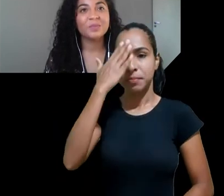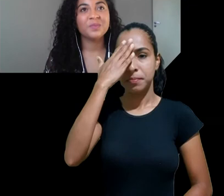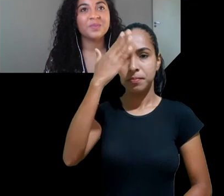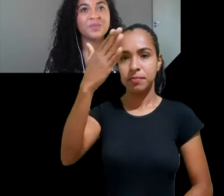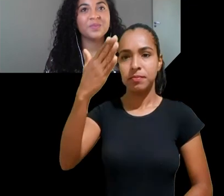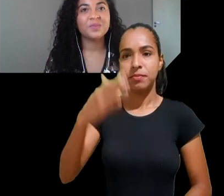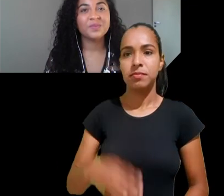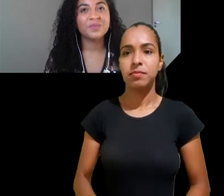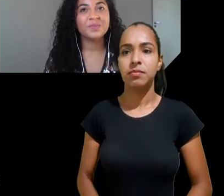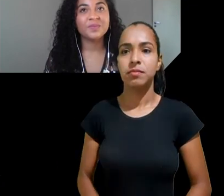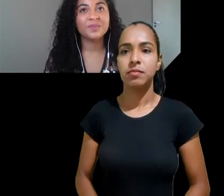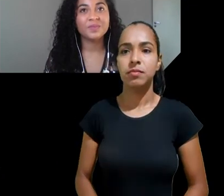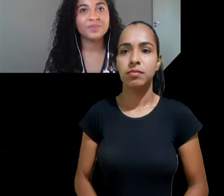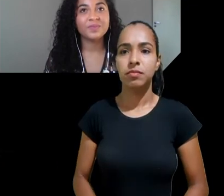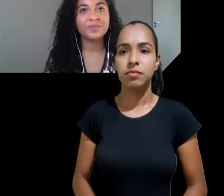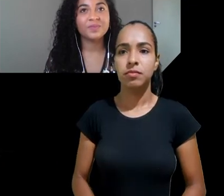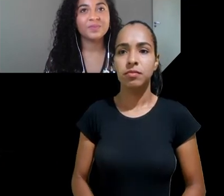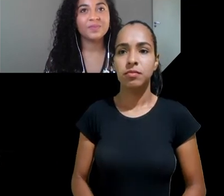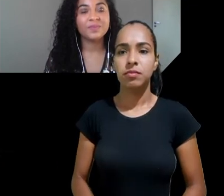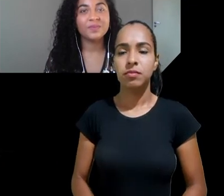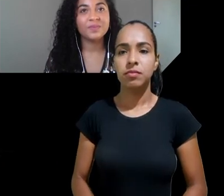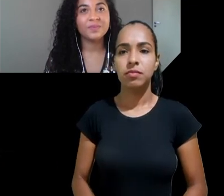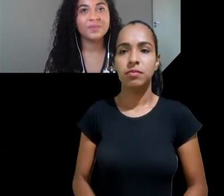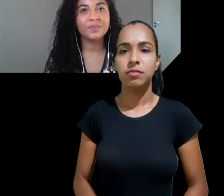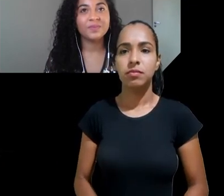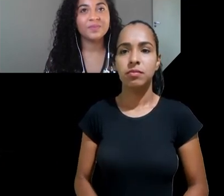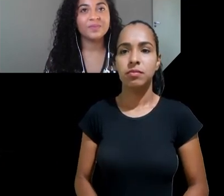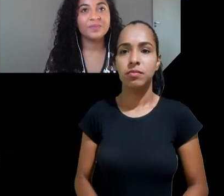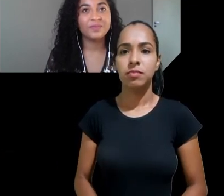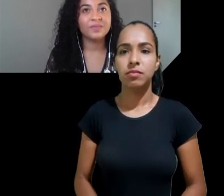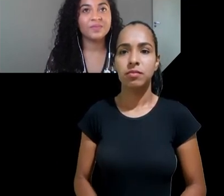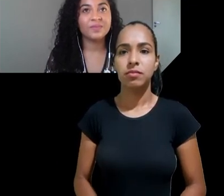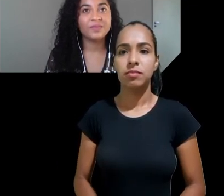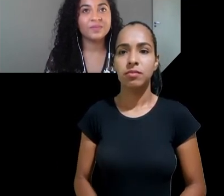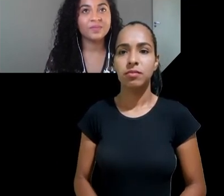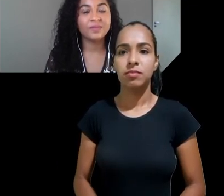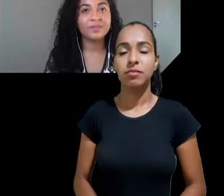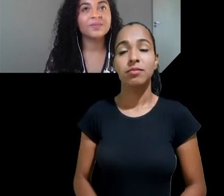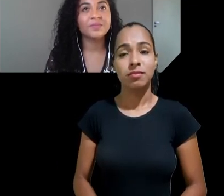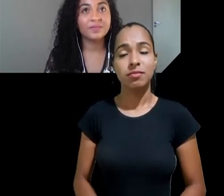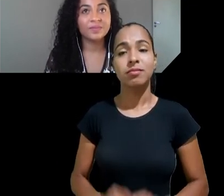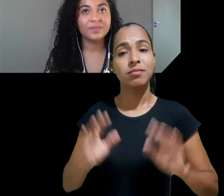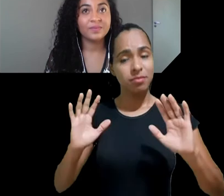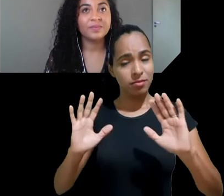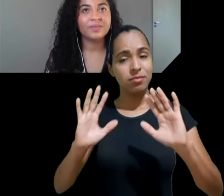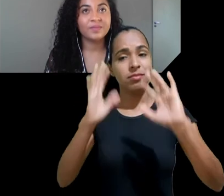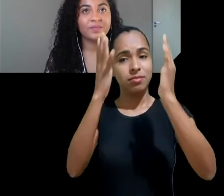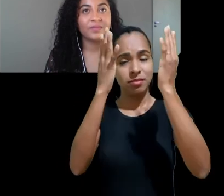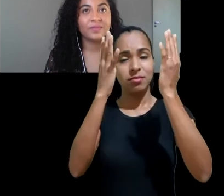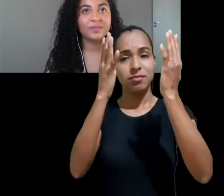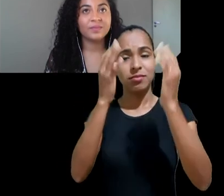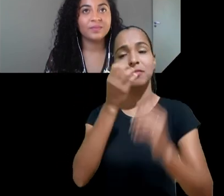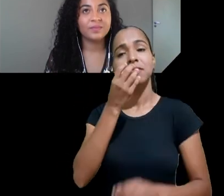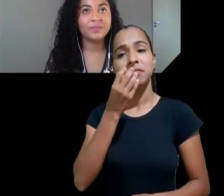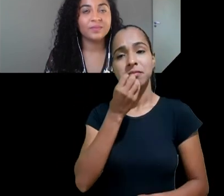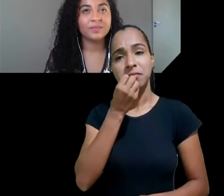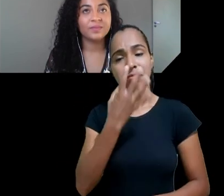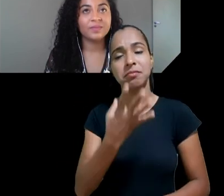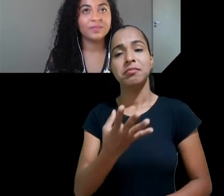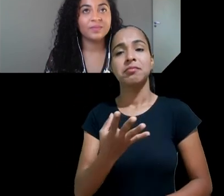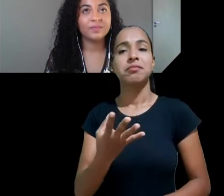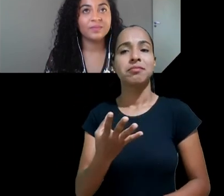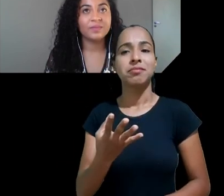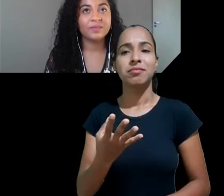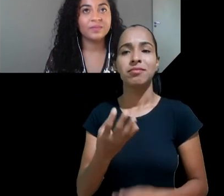é isso mesmo somos muitas e muitos por trás desse evento assim como somos e já fomos tantas e tantas por trás do